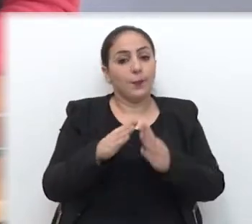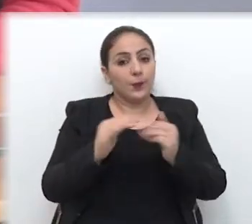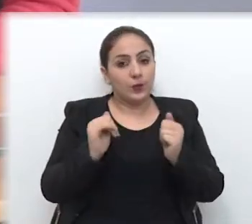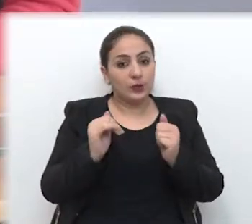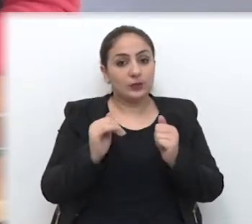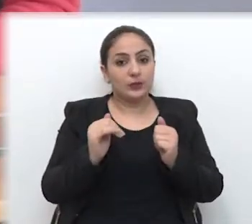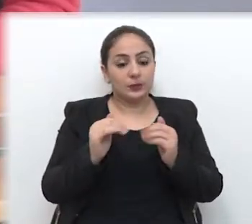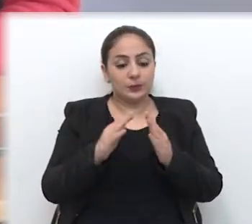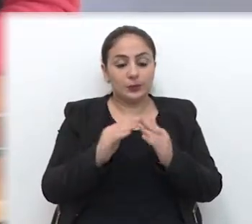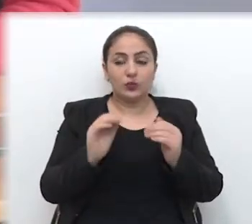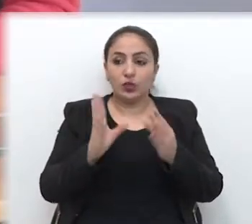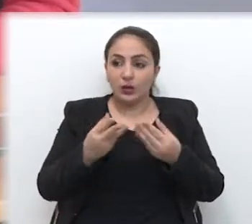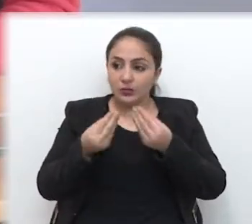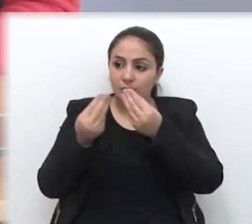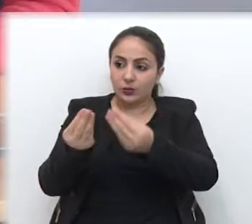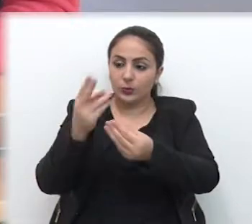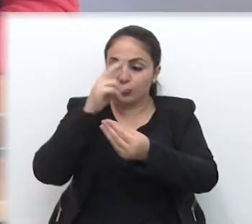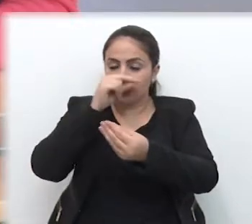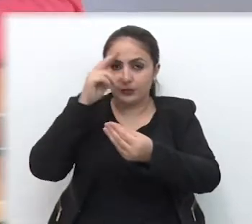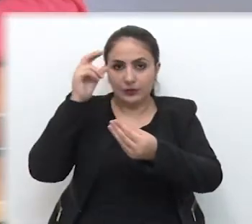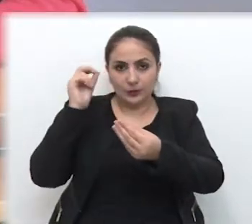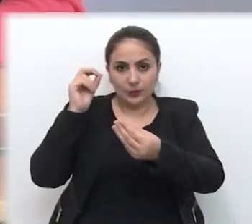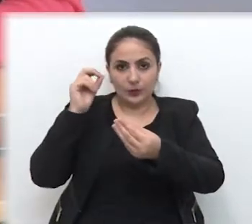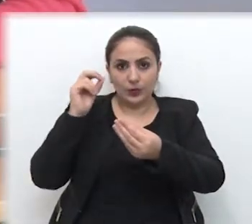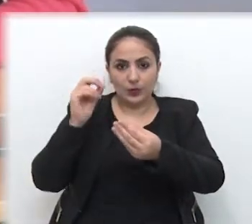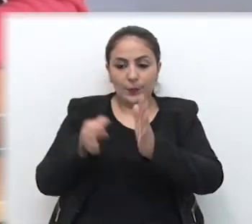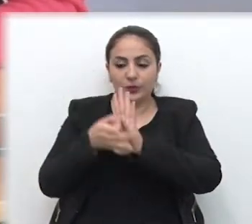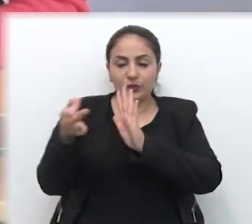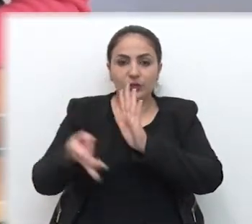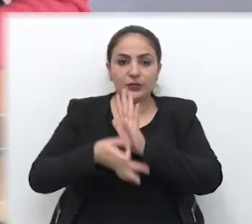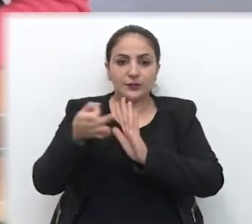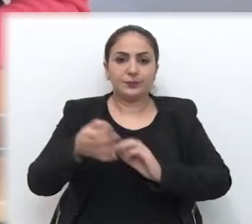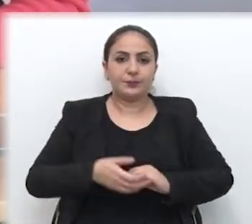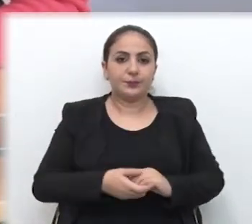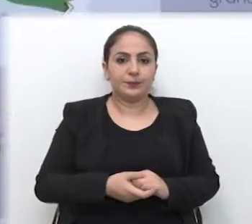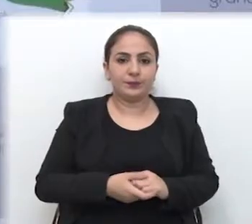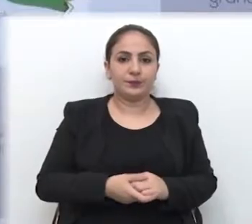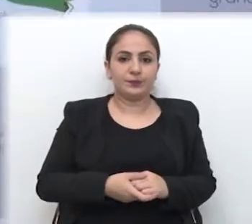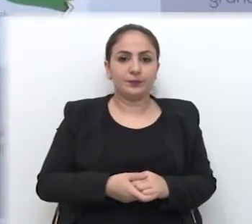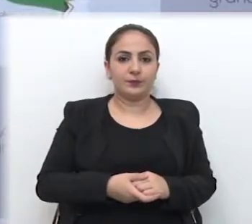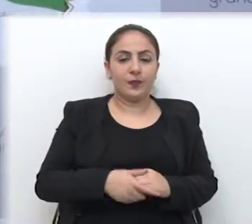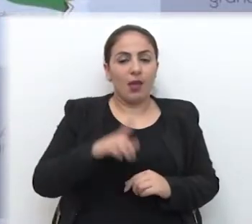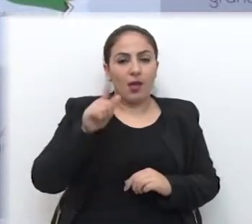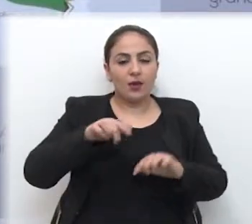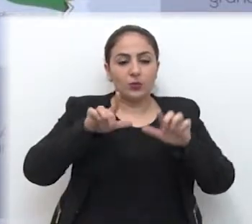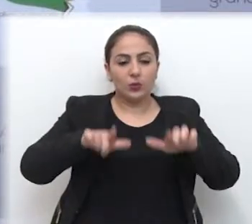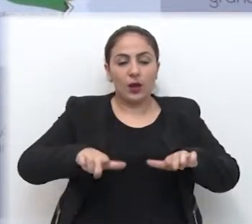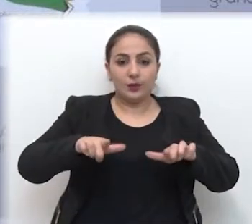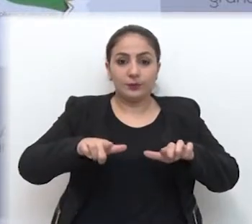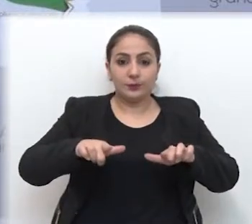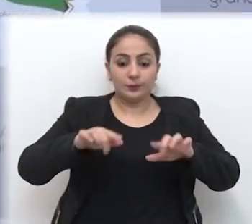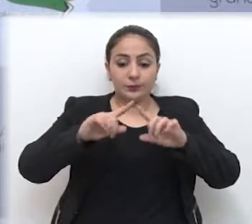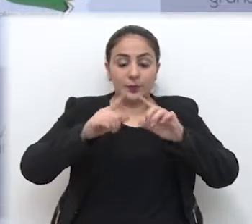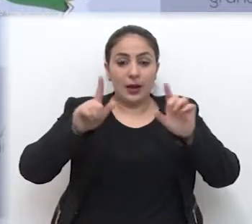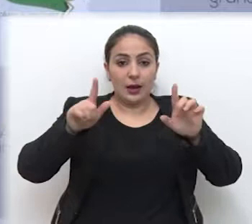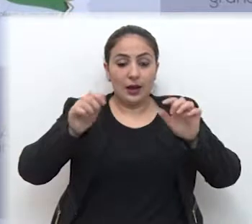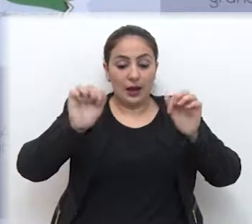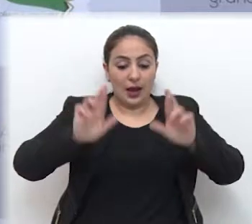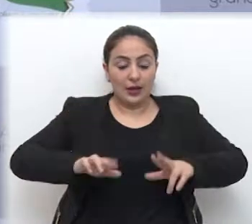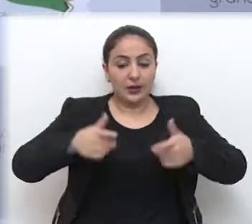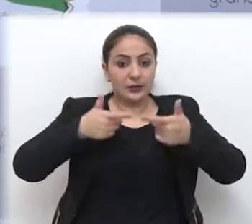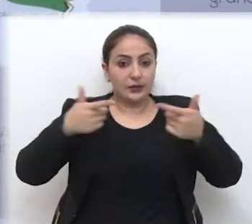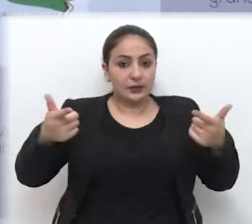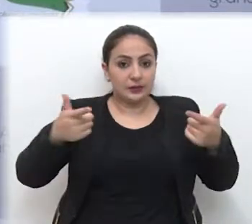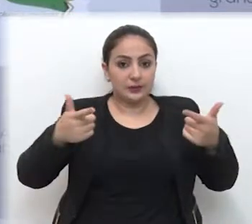Por isso, ele já encaminhou ao Executivo Municipal uma indicação. É um passeio público, uma área de